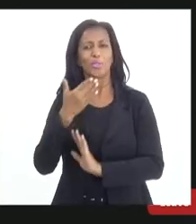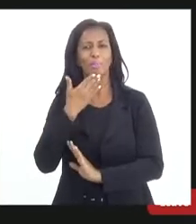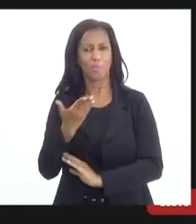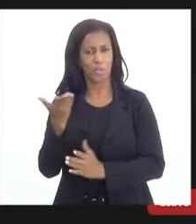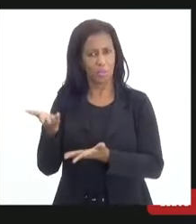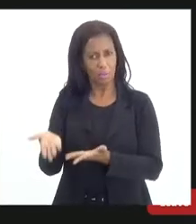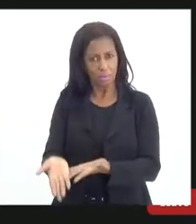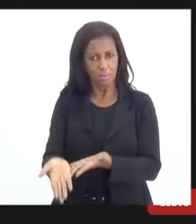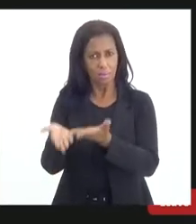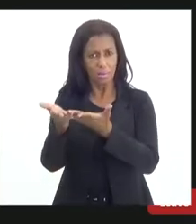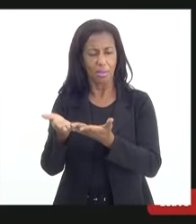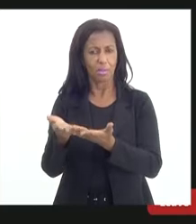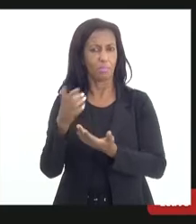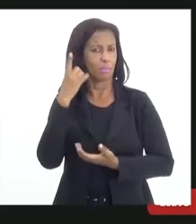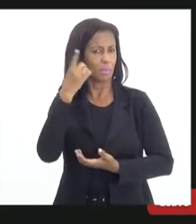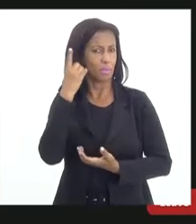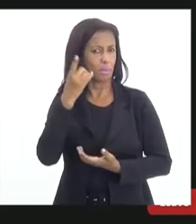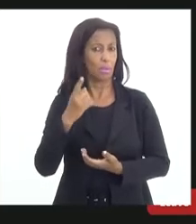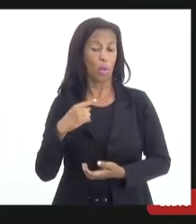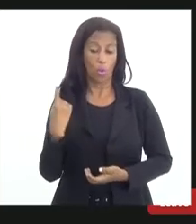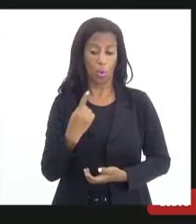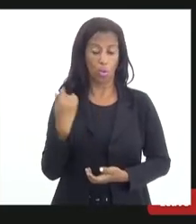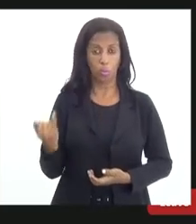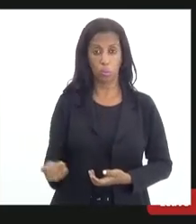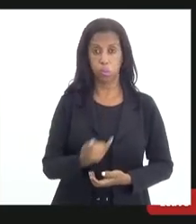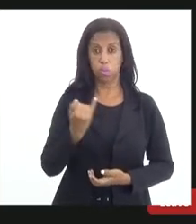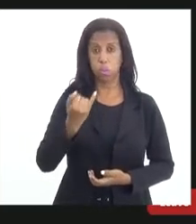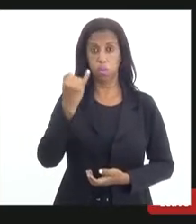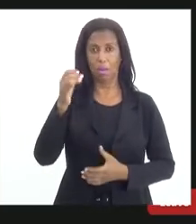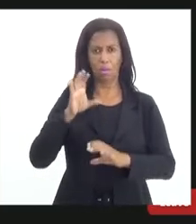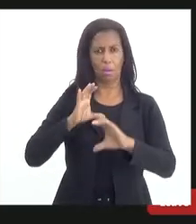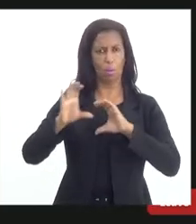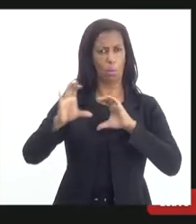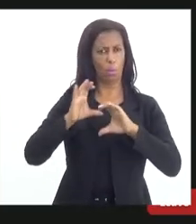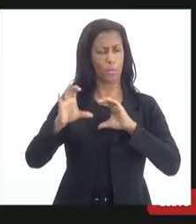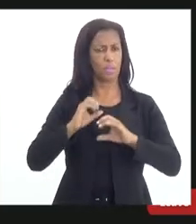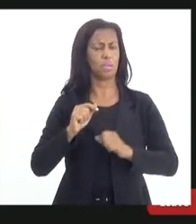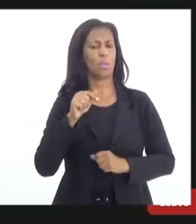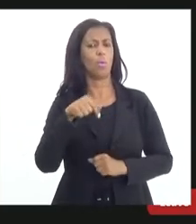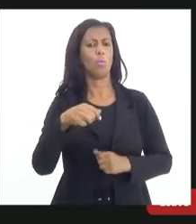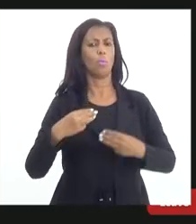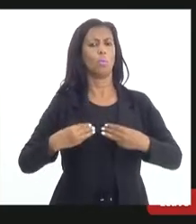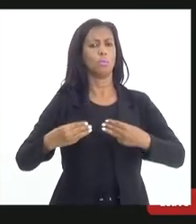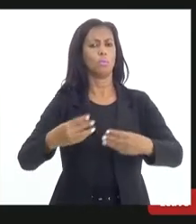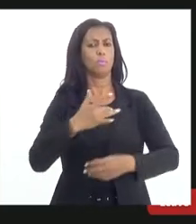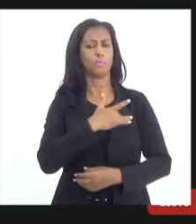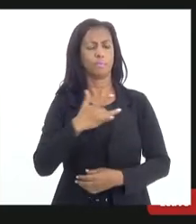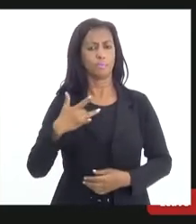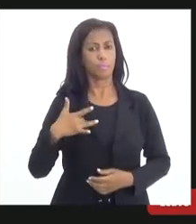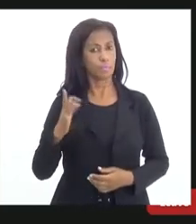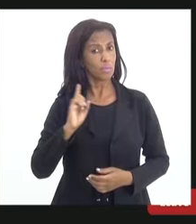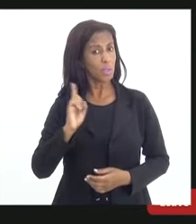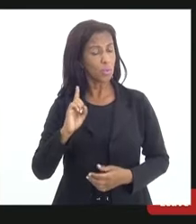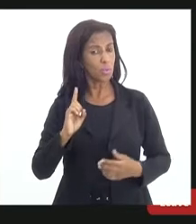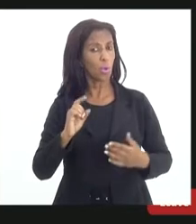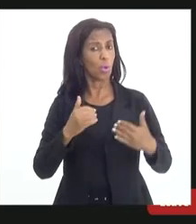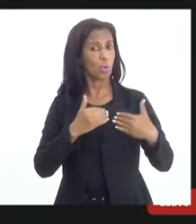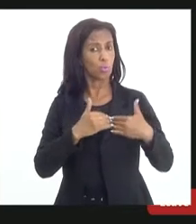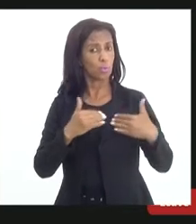Eu acho que nós temos um papel fundamental nessa interlocução com o Ministério da Saúde, porque nem só de solidariedade